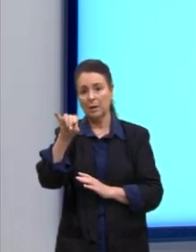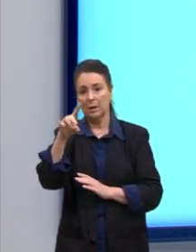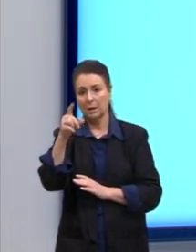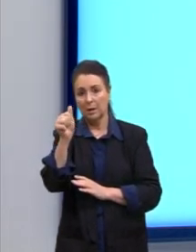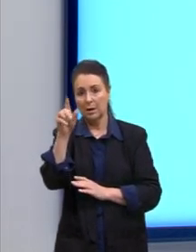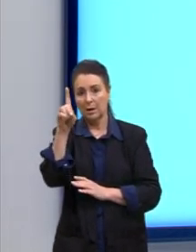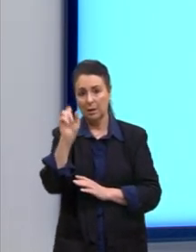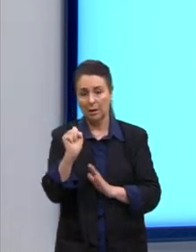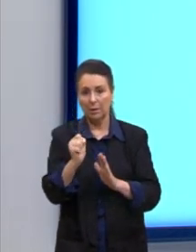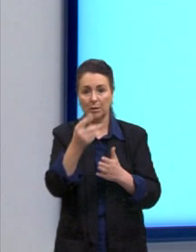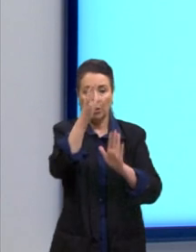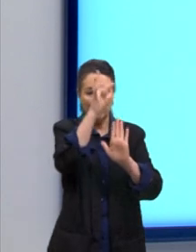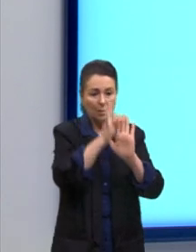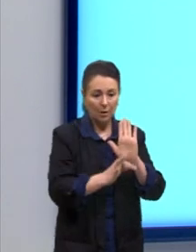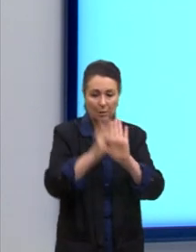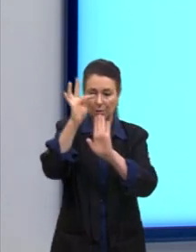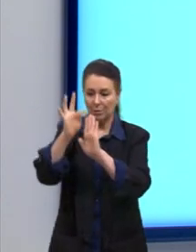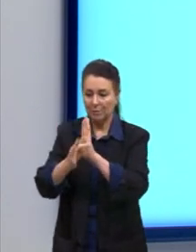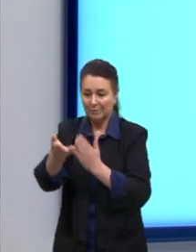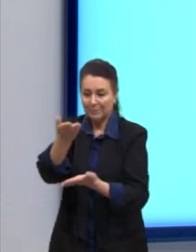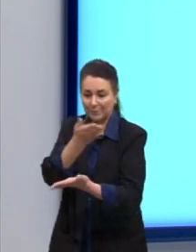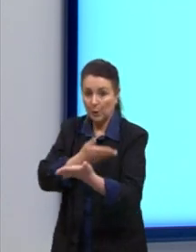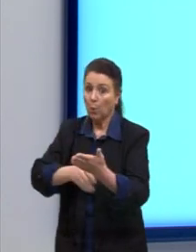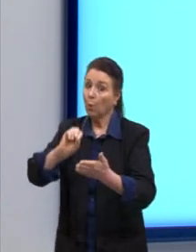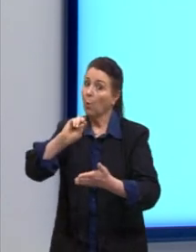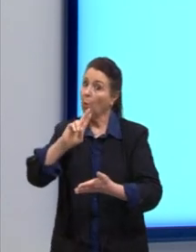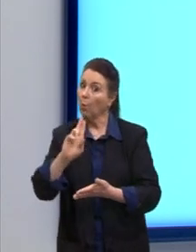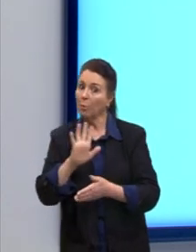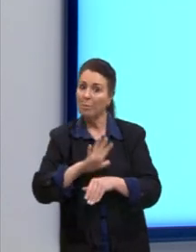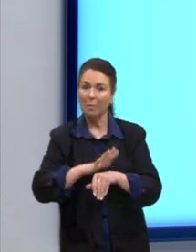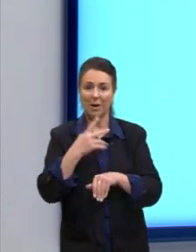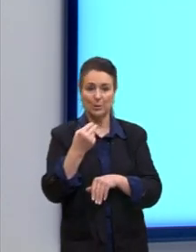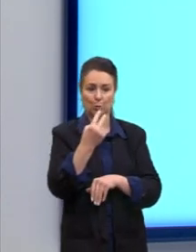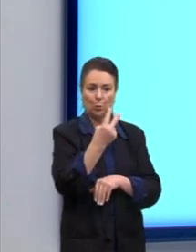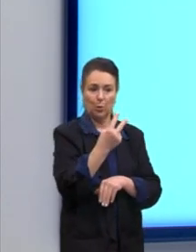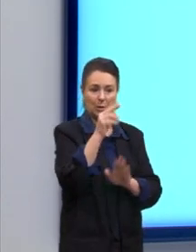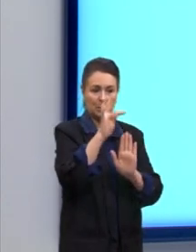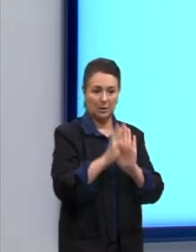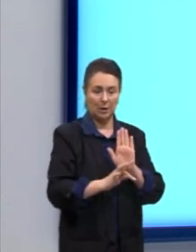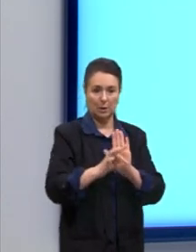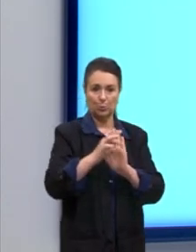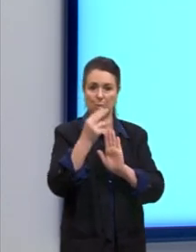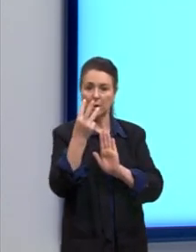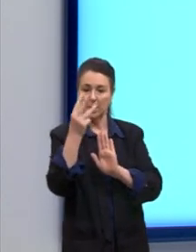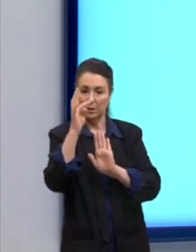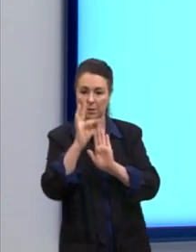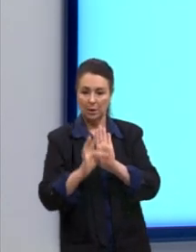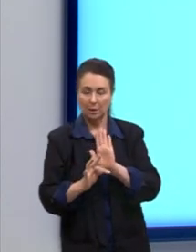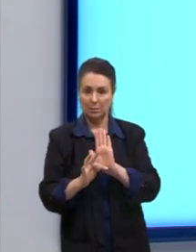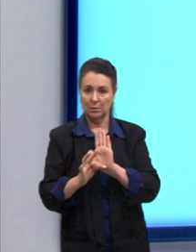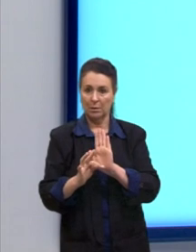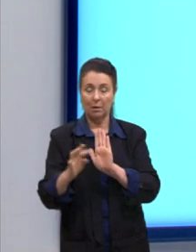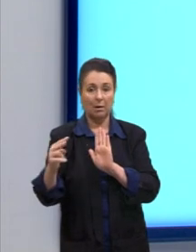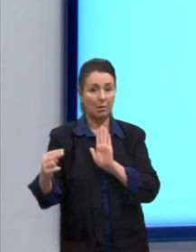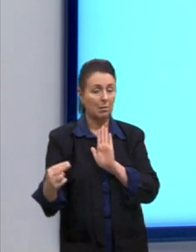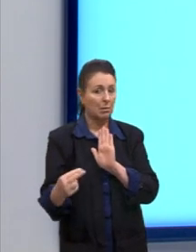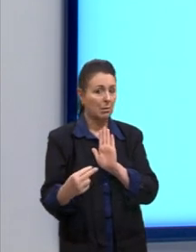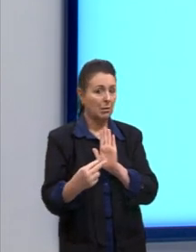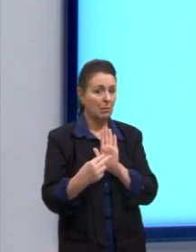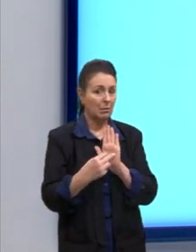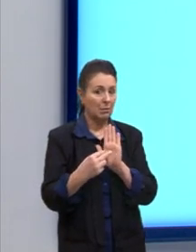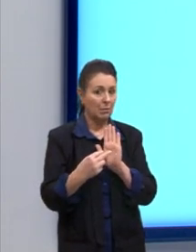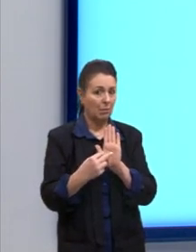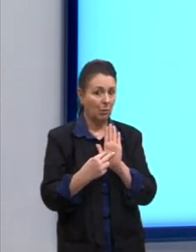textos. Quando uma questão exigir a leitura de dois ou mais textos, fique atento aos pontos